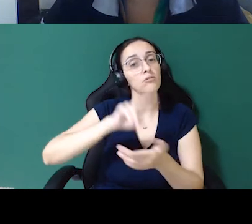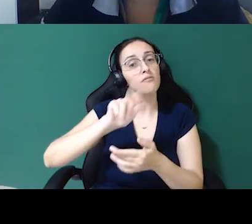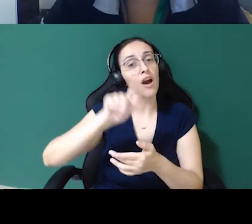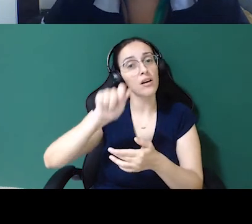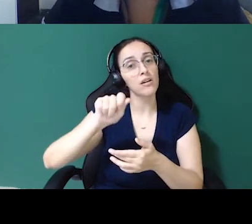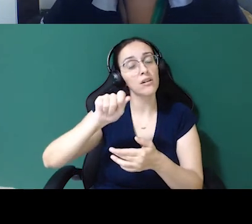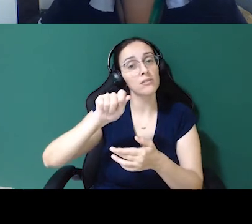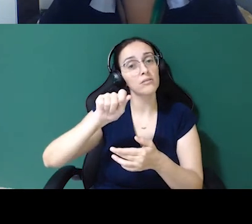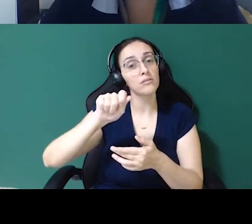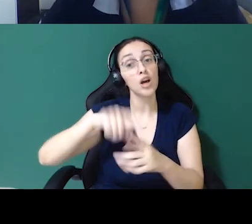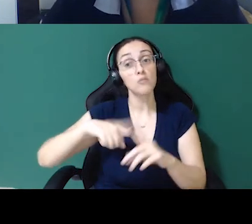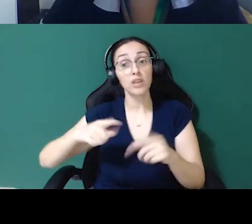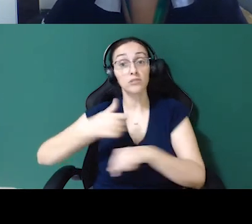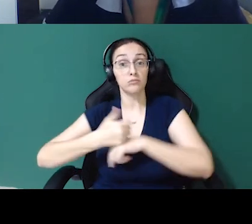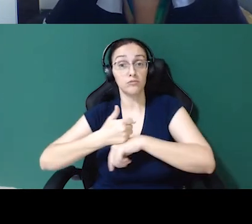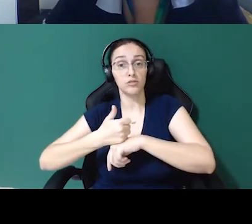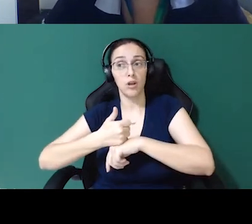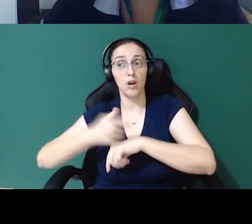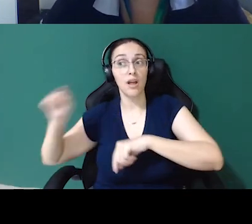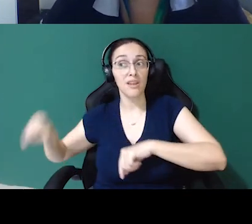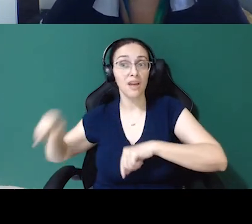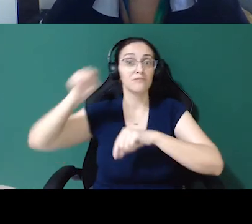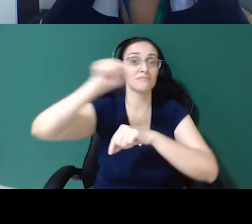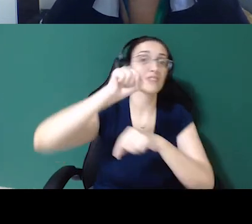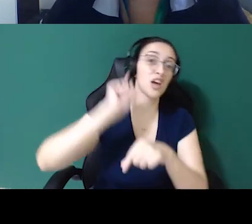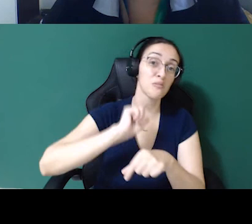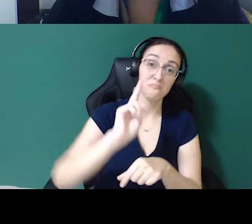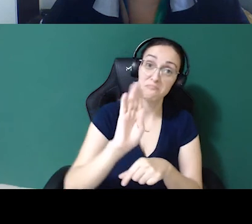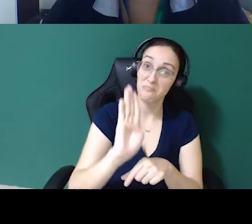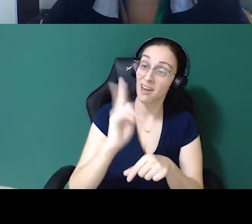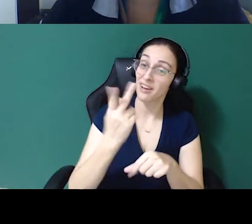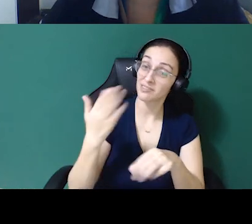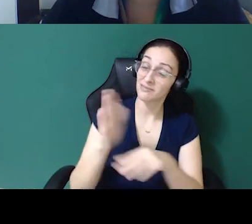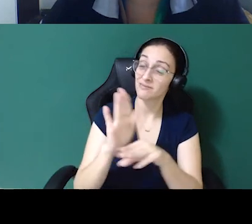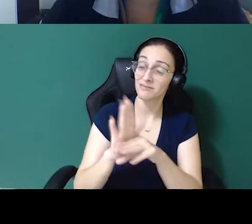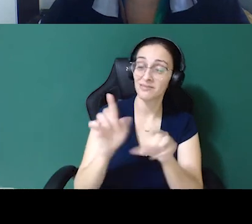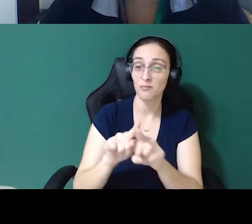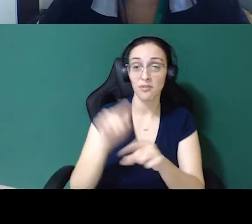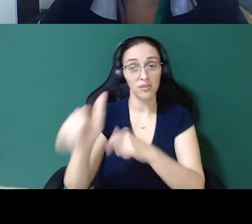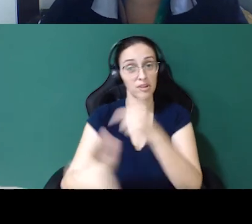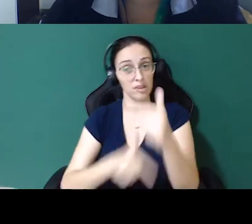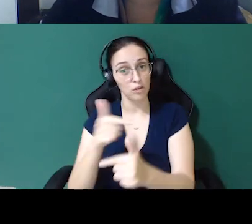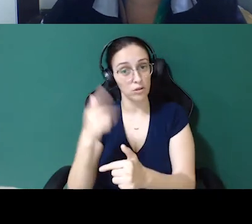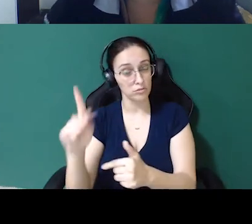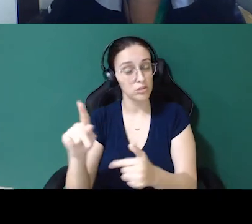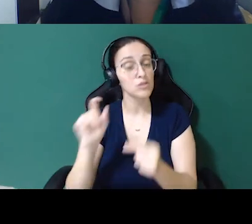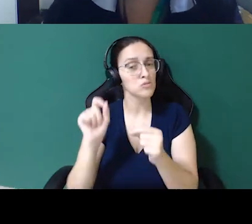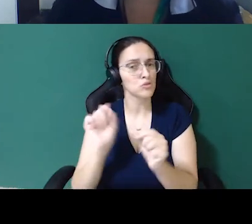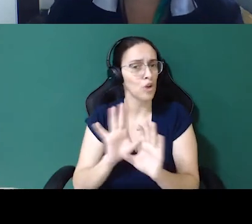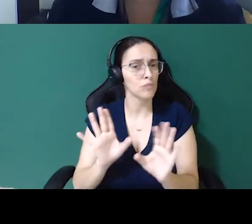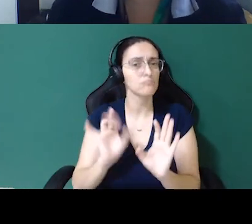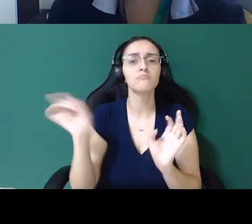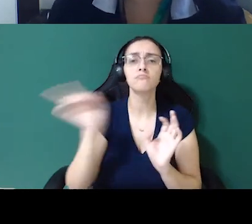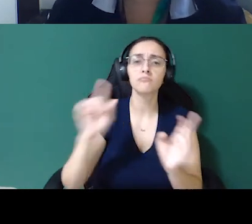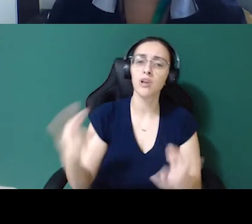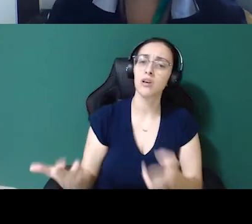profissional. Então, exercer isso não só como uma parte do seu trabalho, mas como uma responsabilidade mesmo